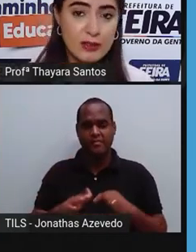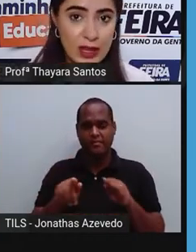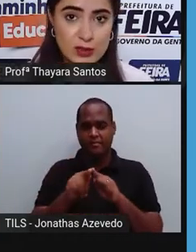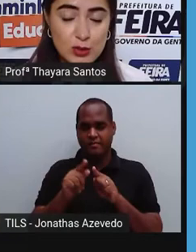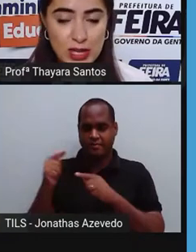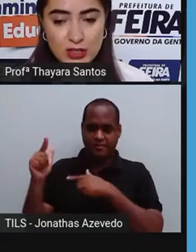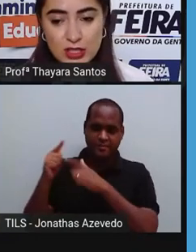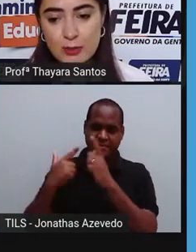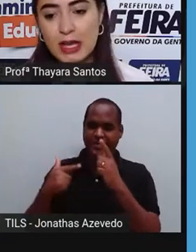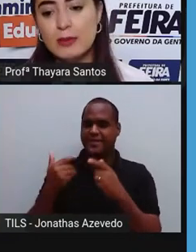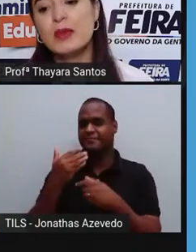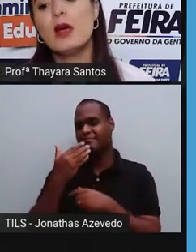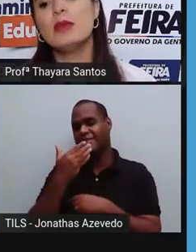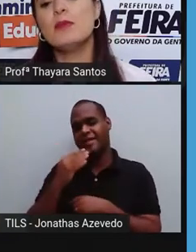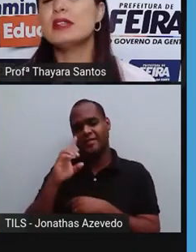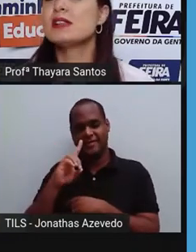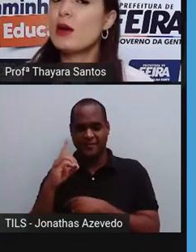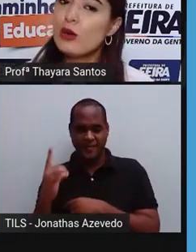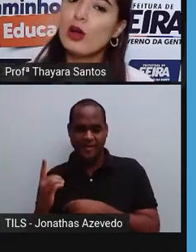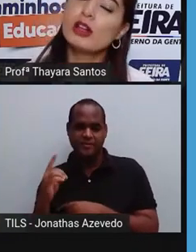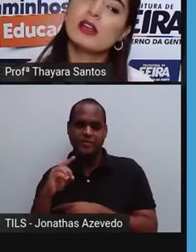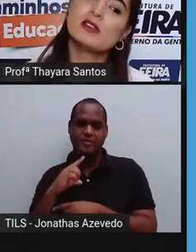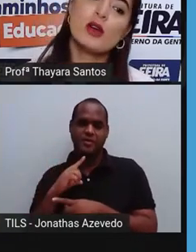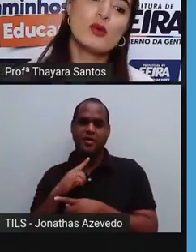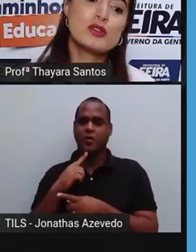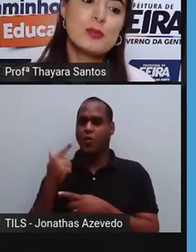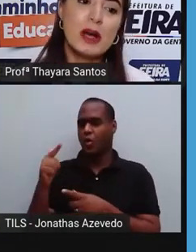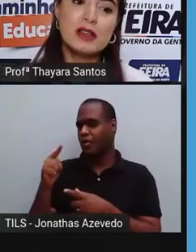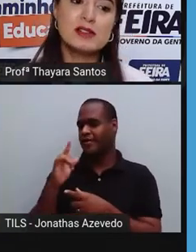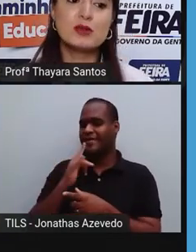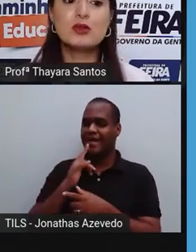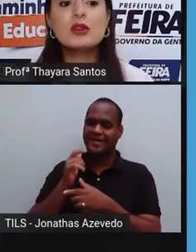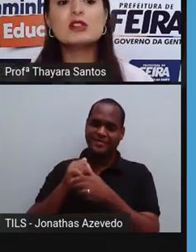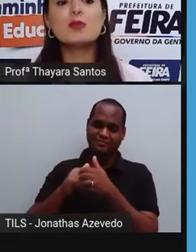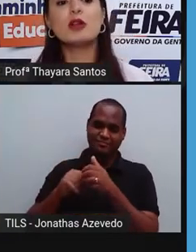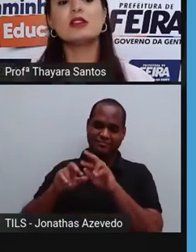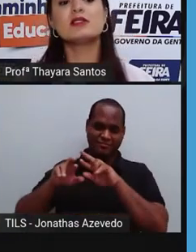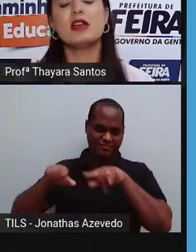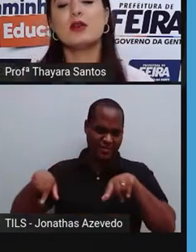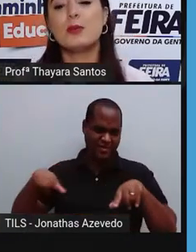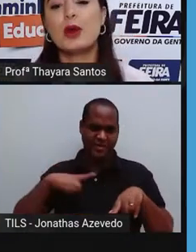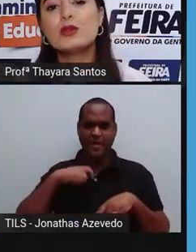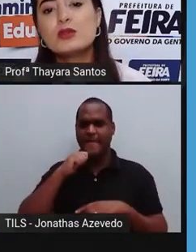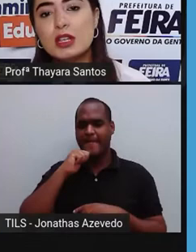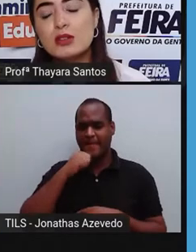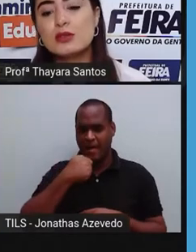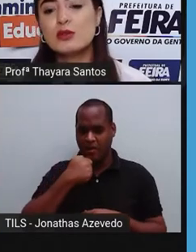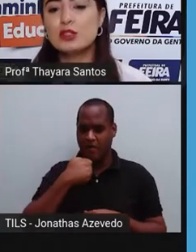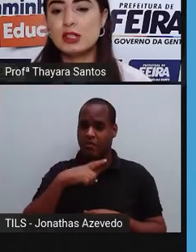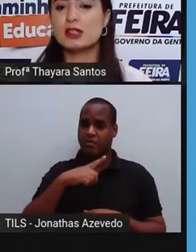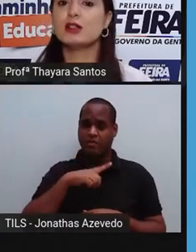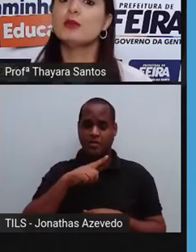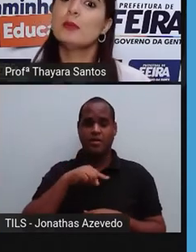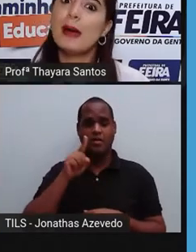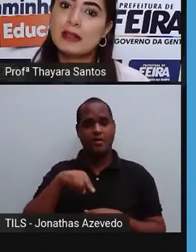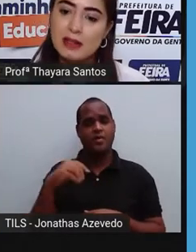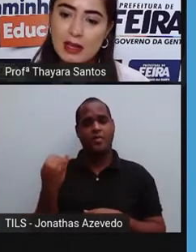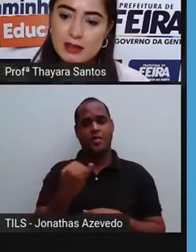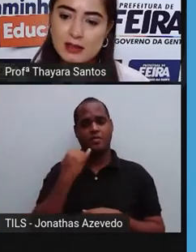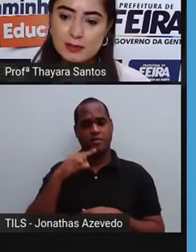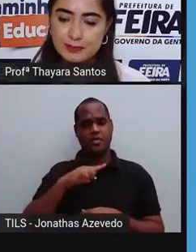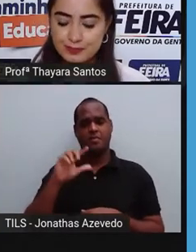outros derivados do leite também, bebidas alcoólicas, os pães, tudo isso pode ser produzido utilizando